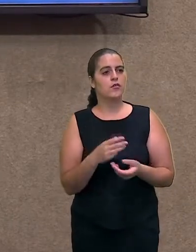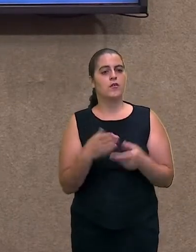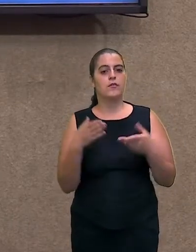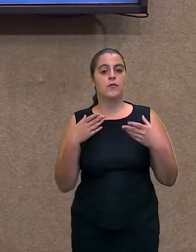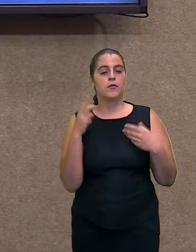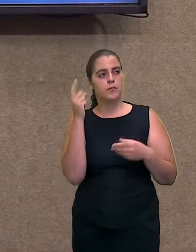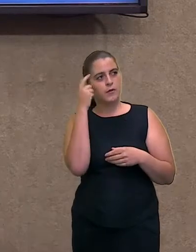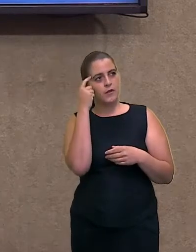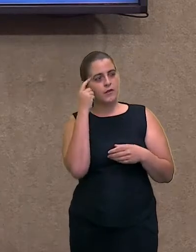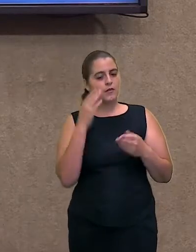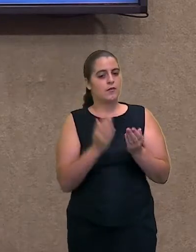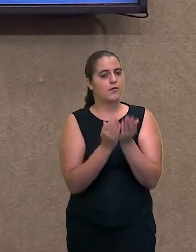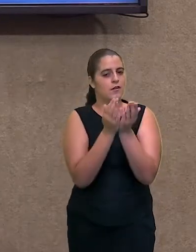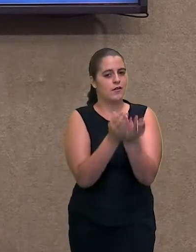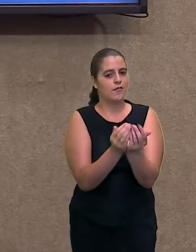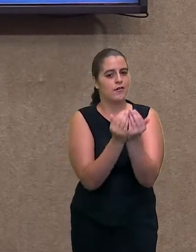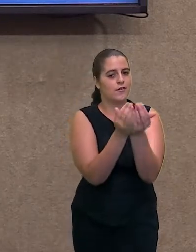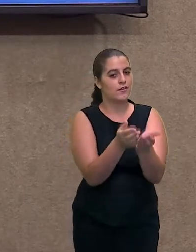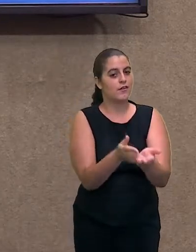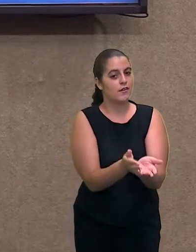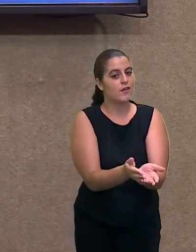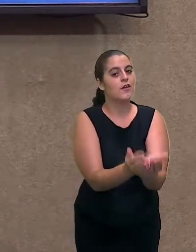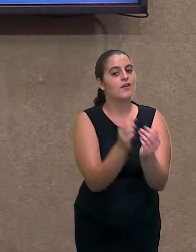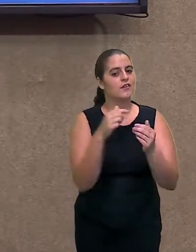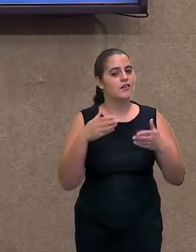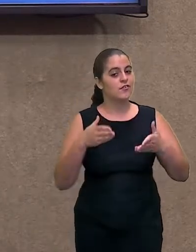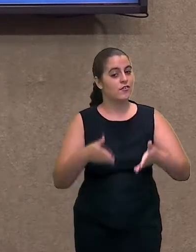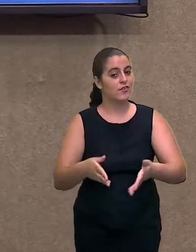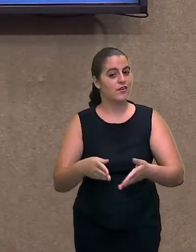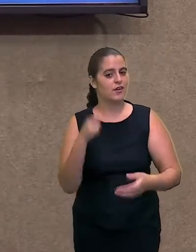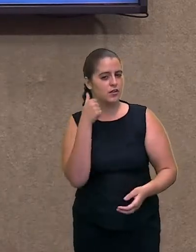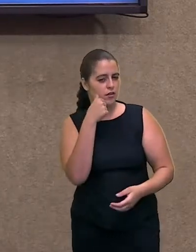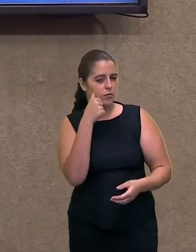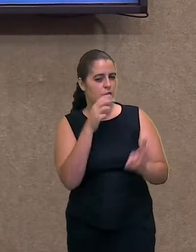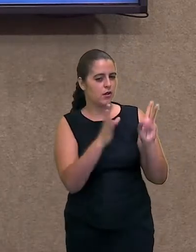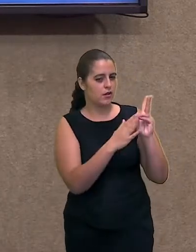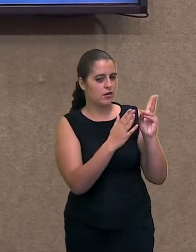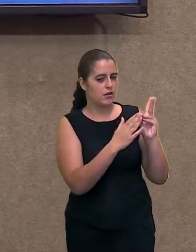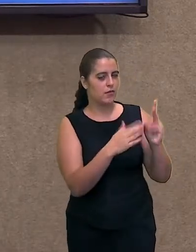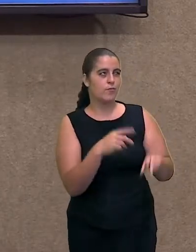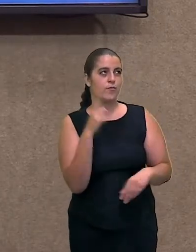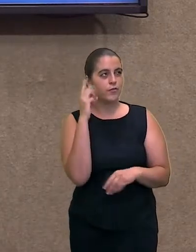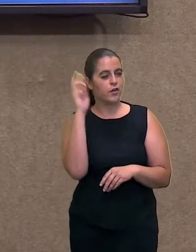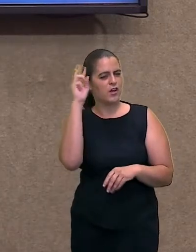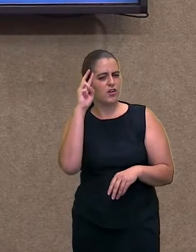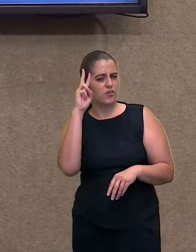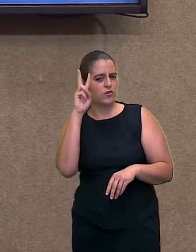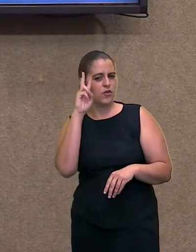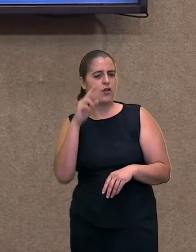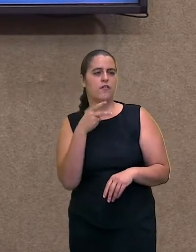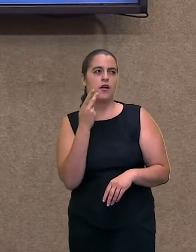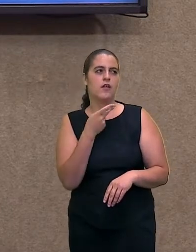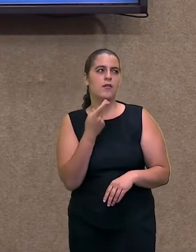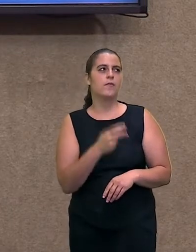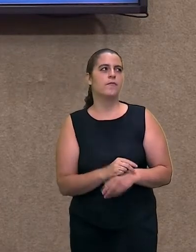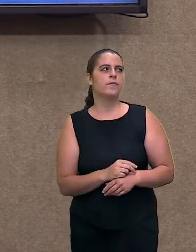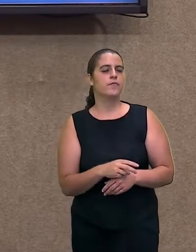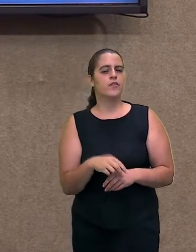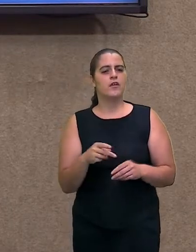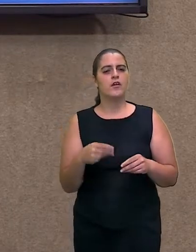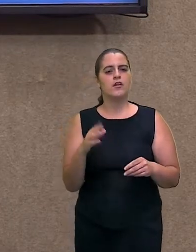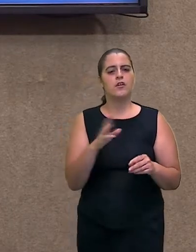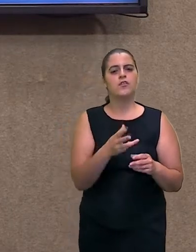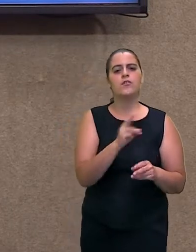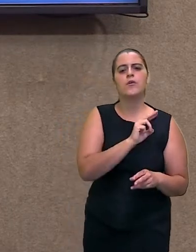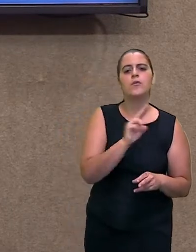às índias, né? Isso é o que a história conta. Aí, eles chamam os índios